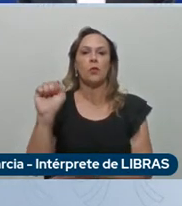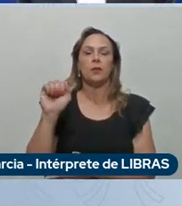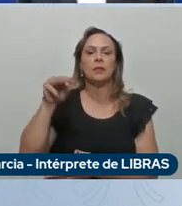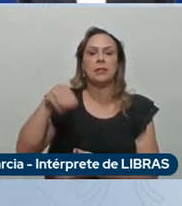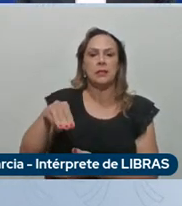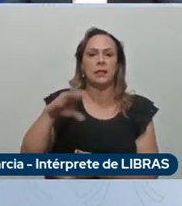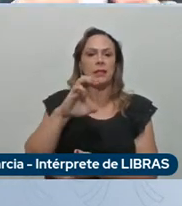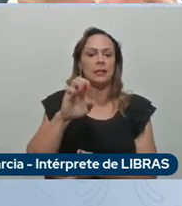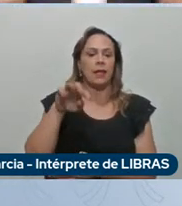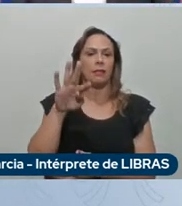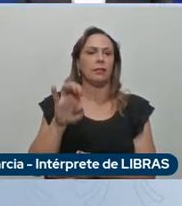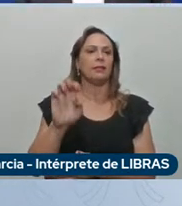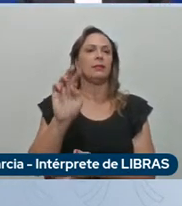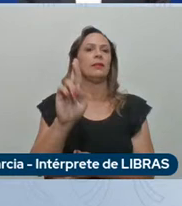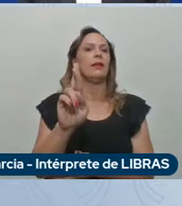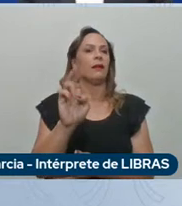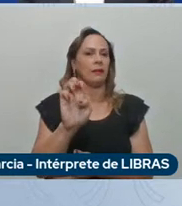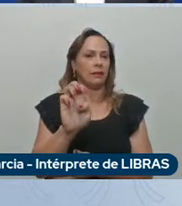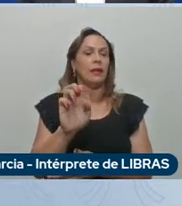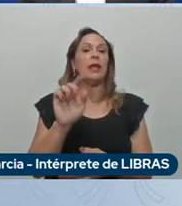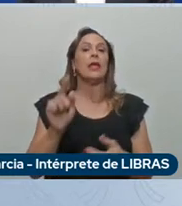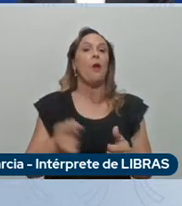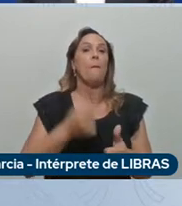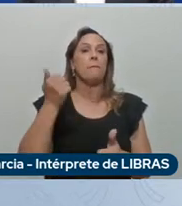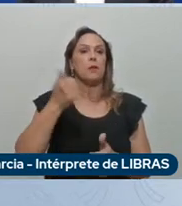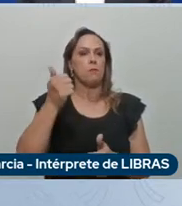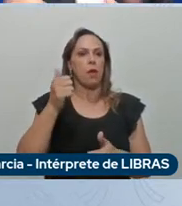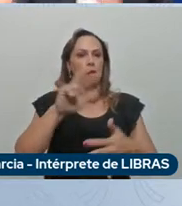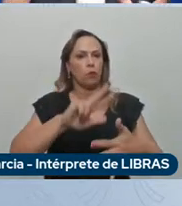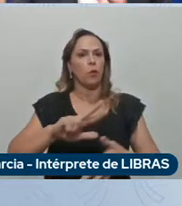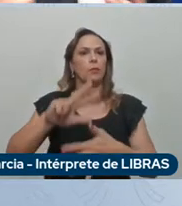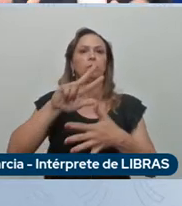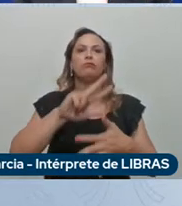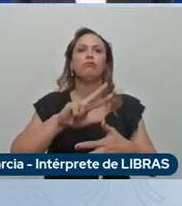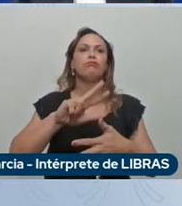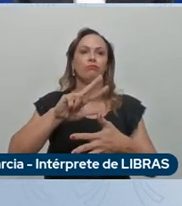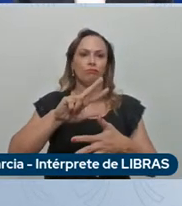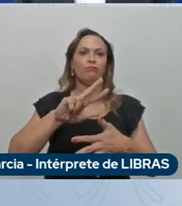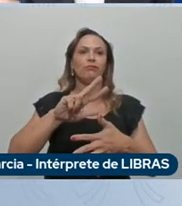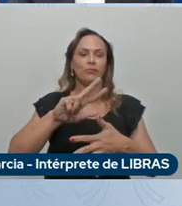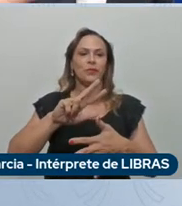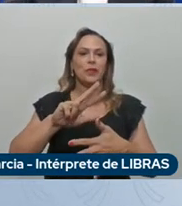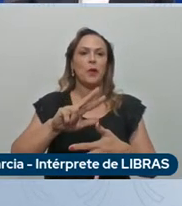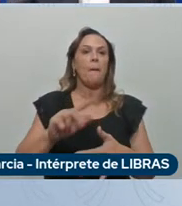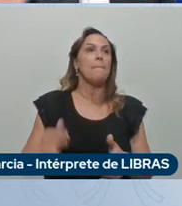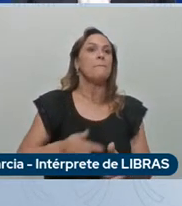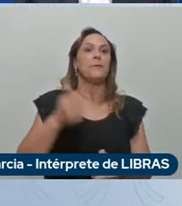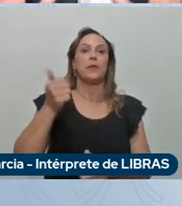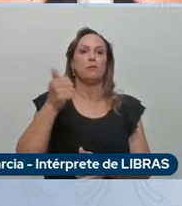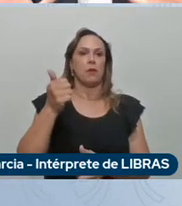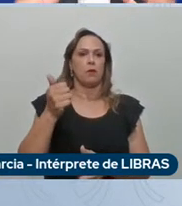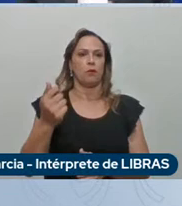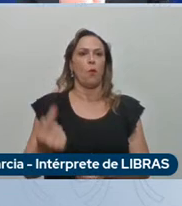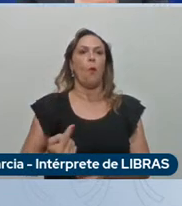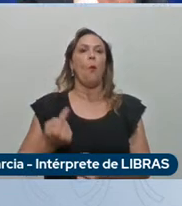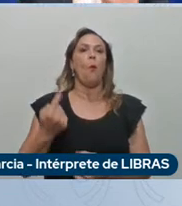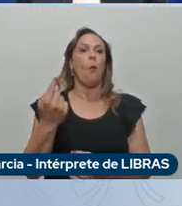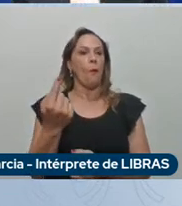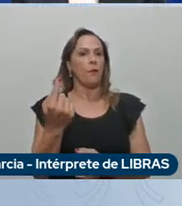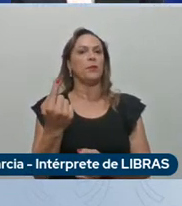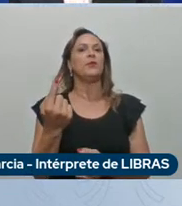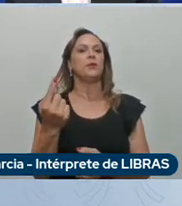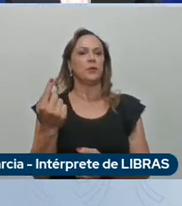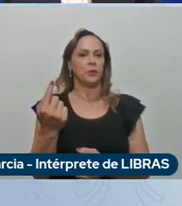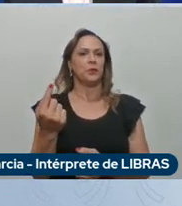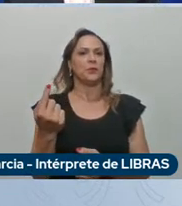sul dentro do mundo estelante tem somente outro que é igual que usa Ferrari que já não é mais estelante